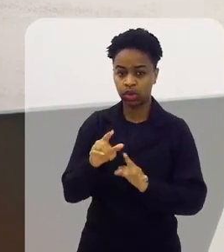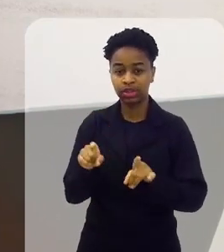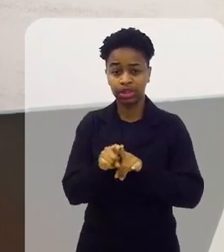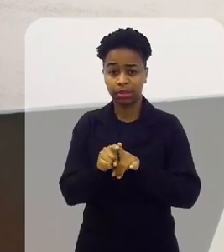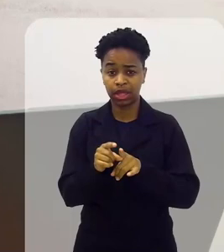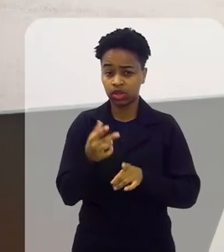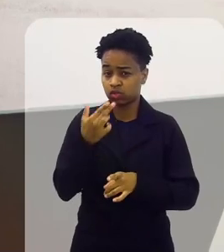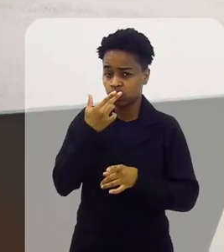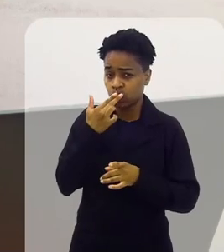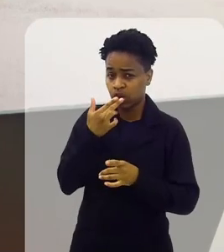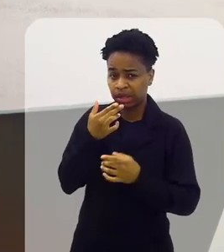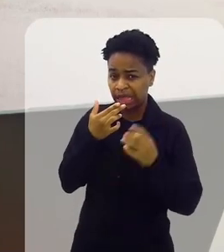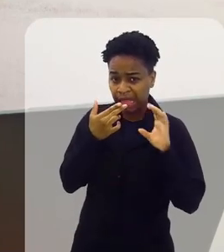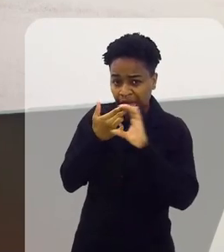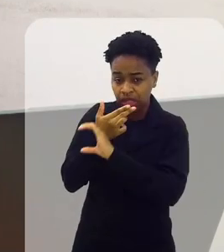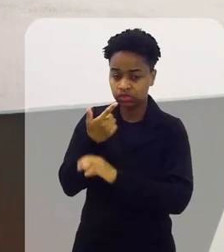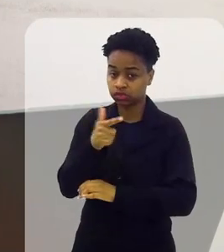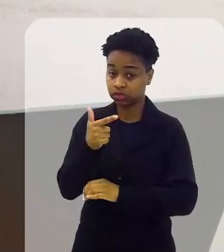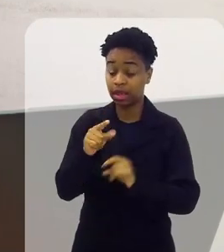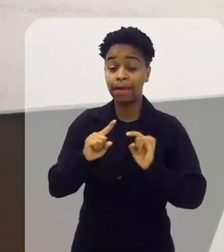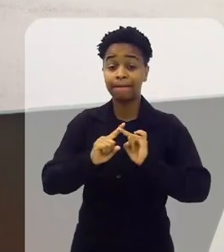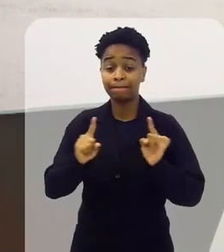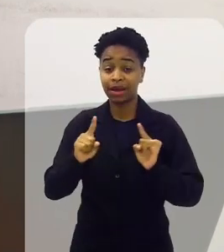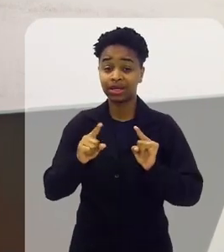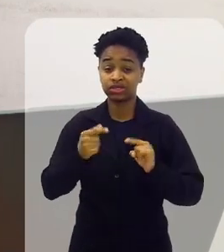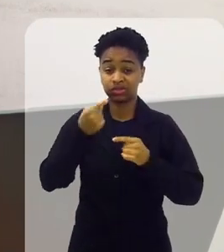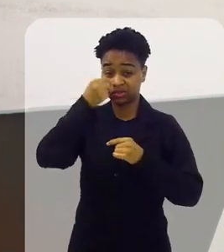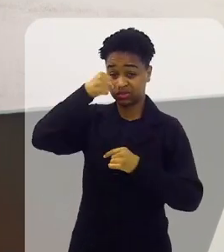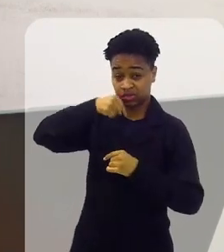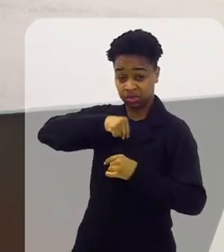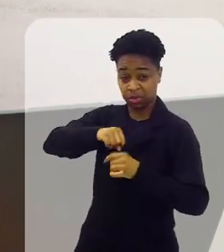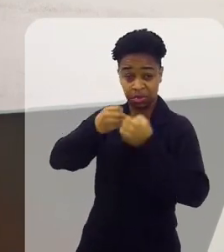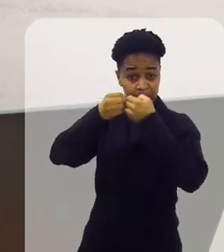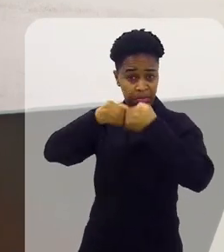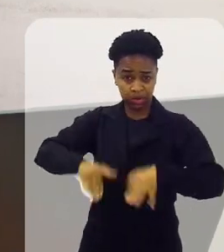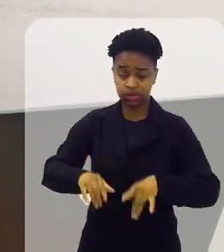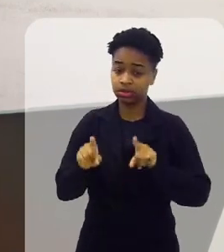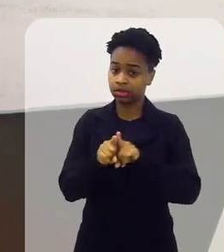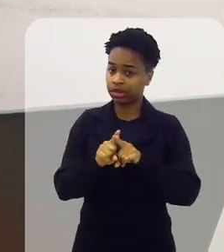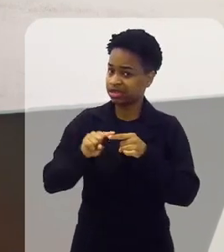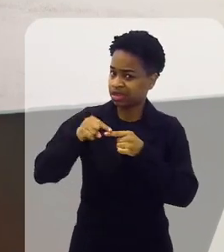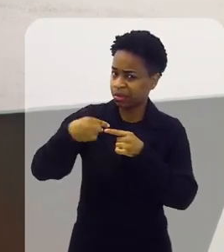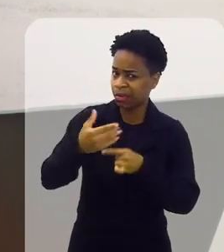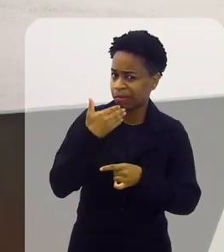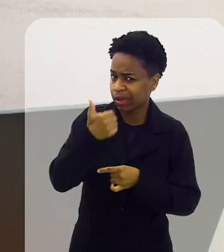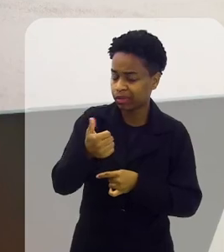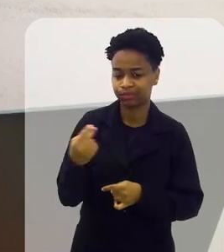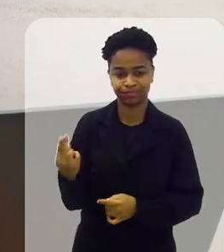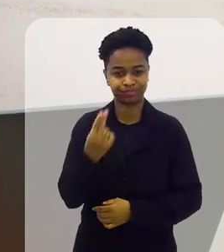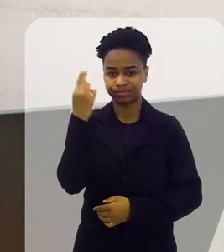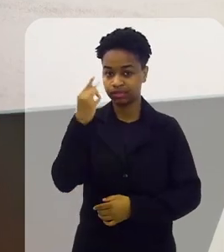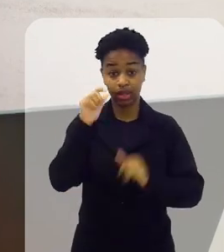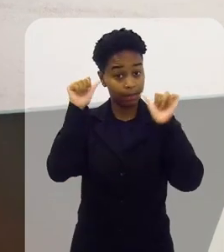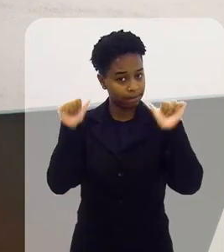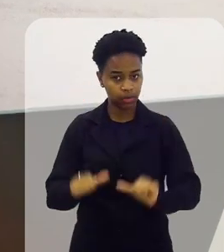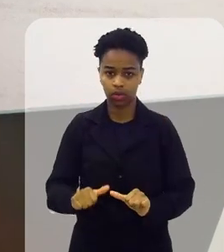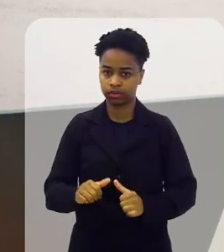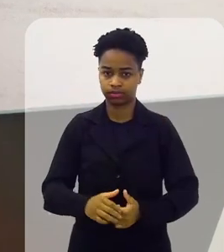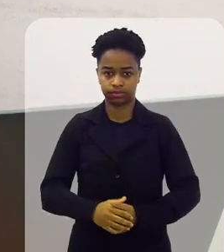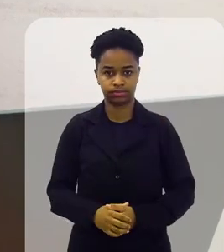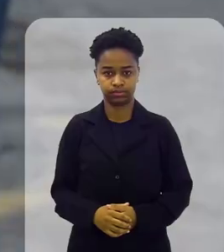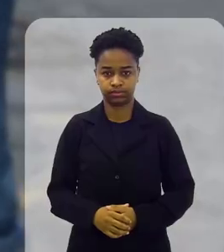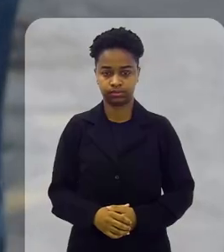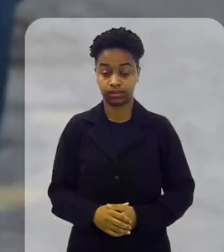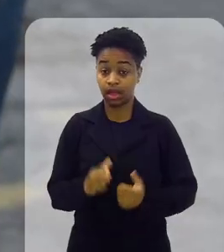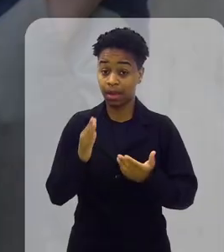não queima o dedo, mas em compensação queima a tua veia aérea todinha. E você não vai conseguir recuperar ela. Muito pior que o cigarro